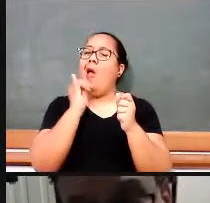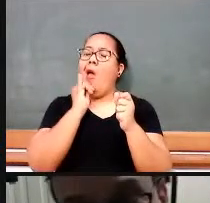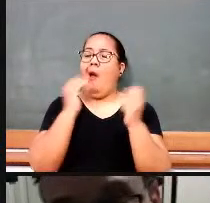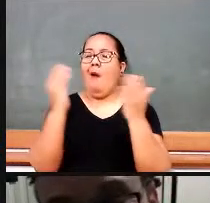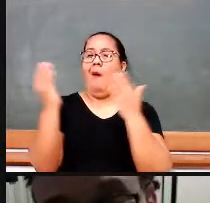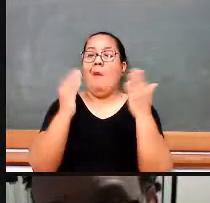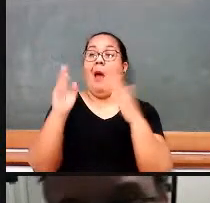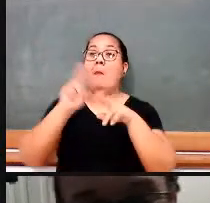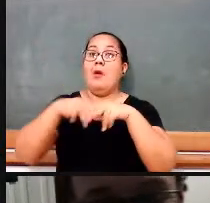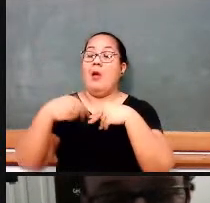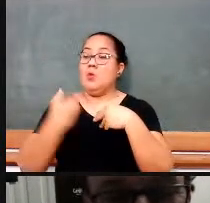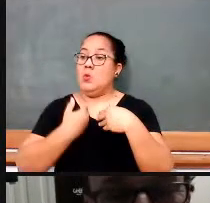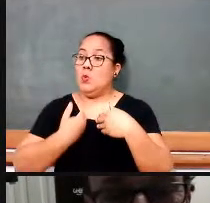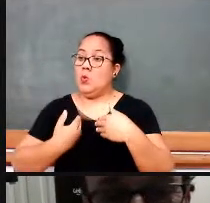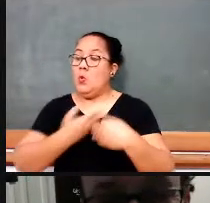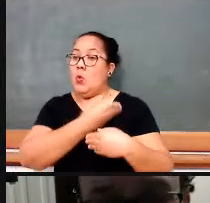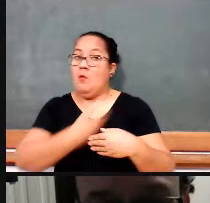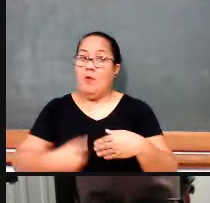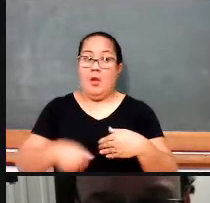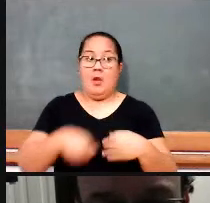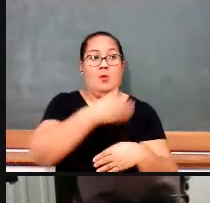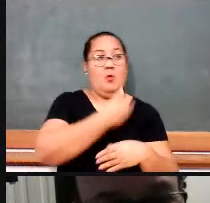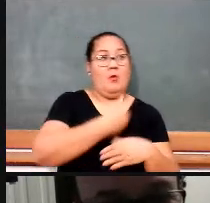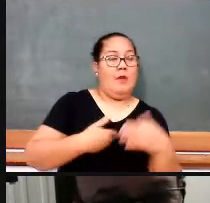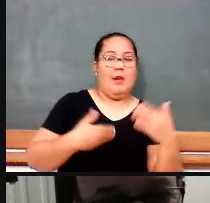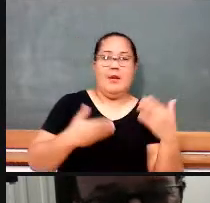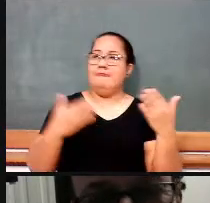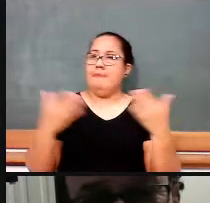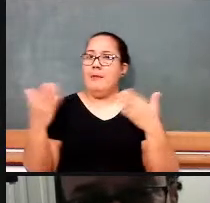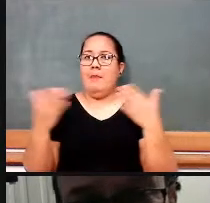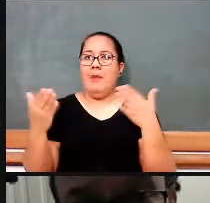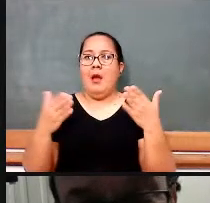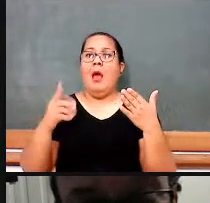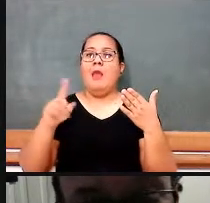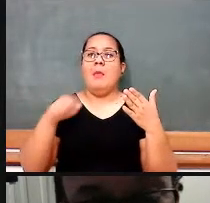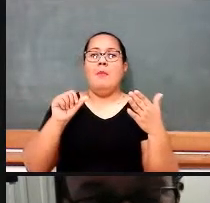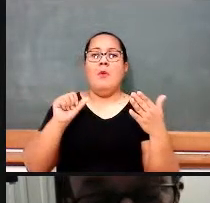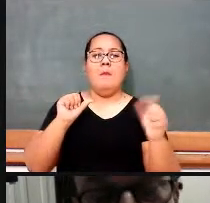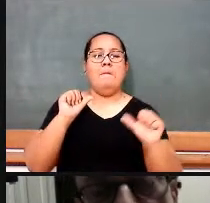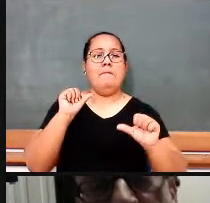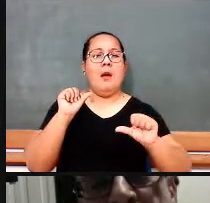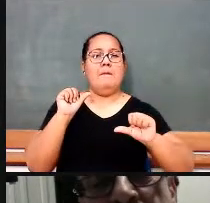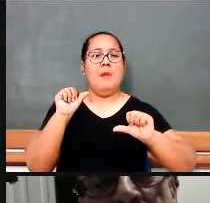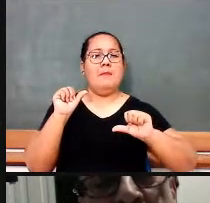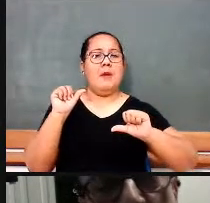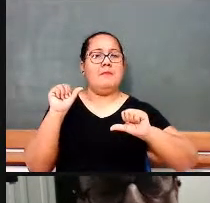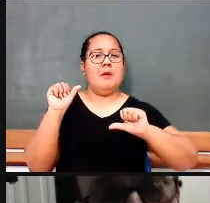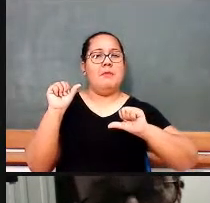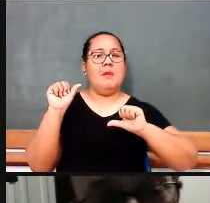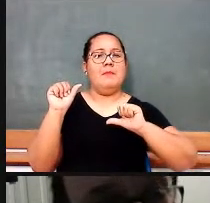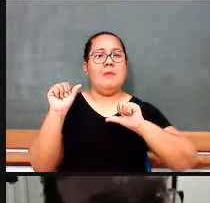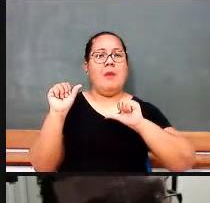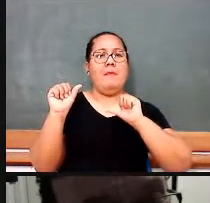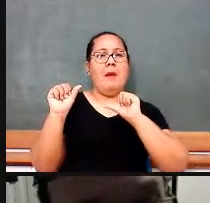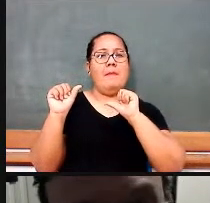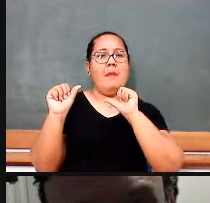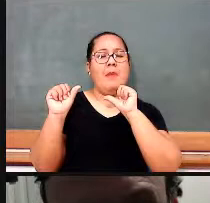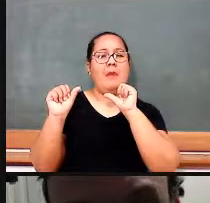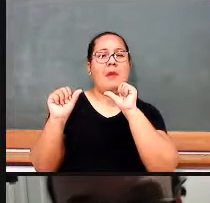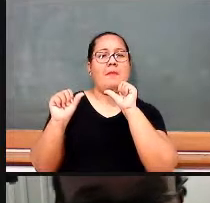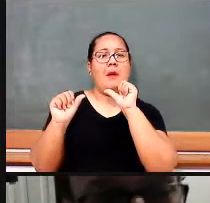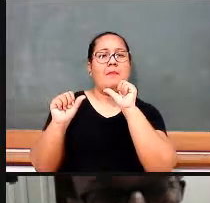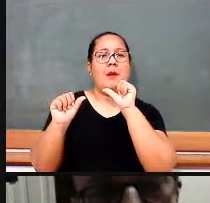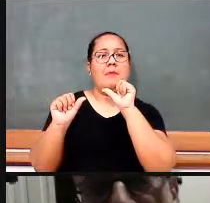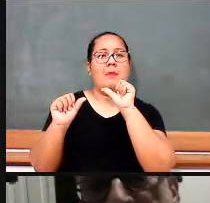enrompe a revolução, descontentes aí com a política do café com leite, e assume nessa